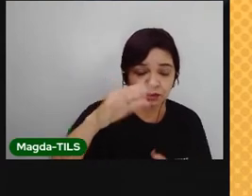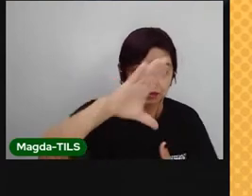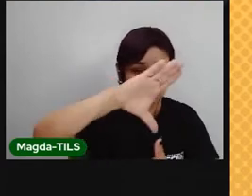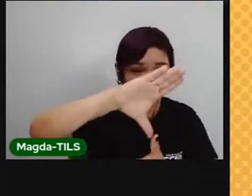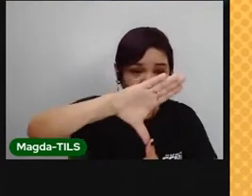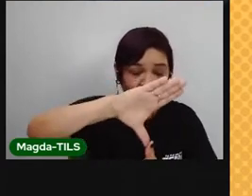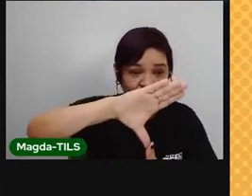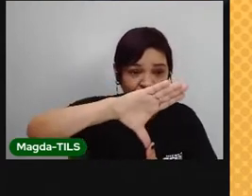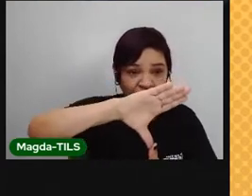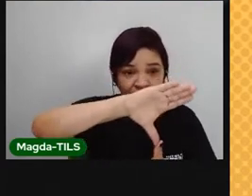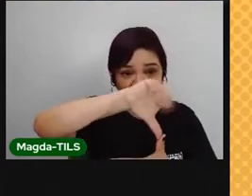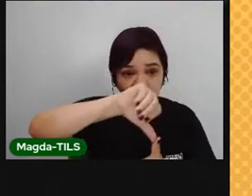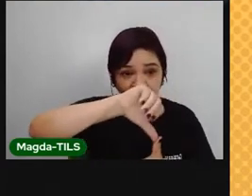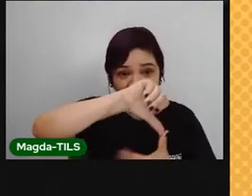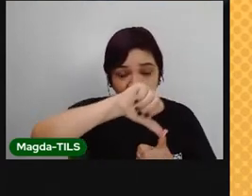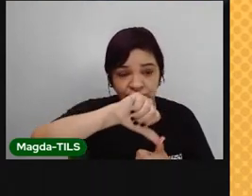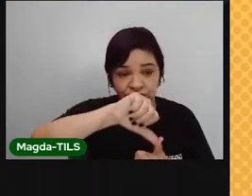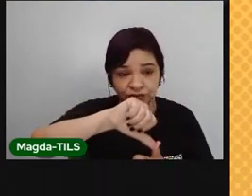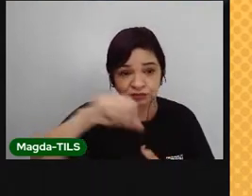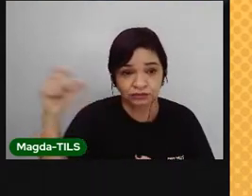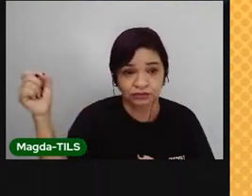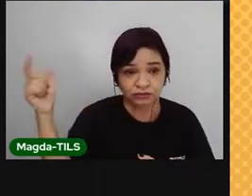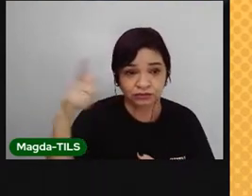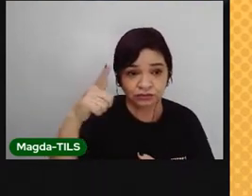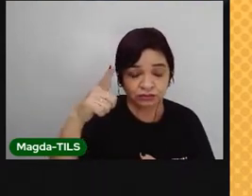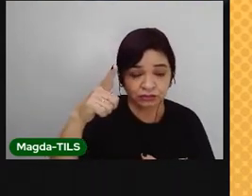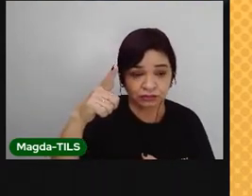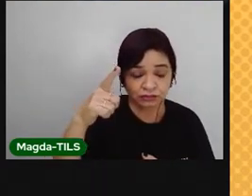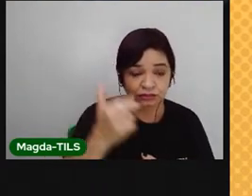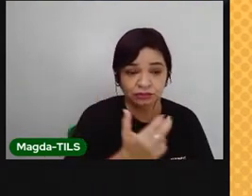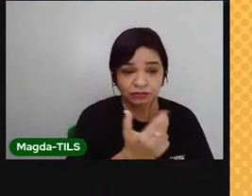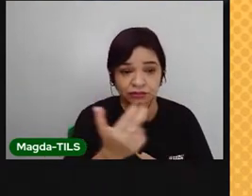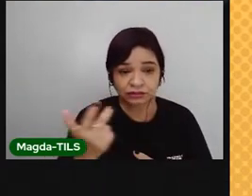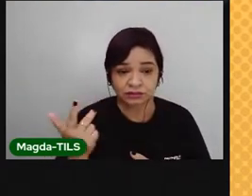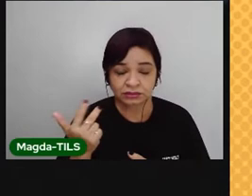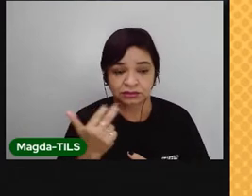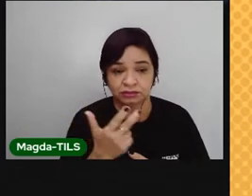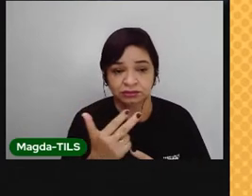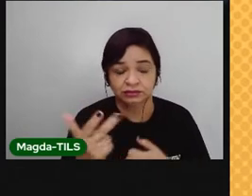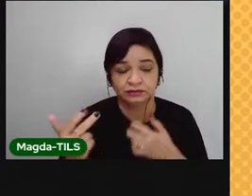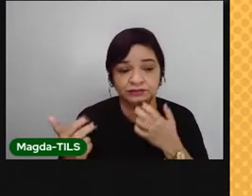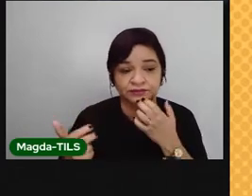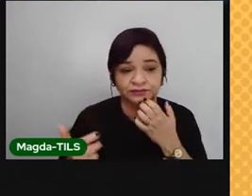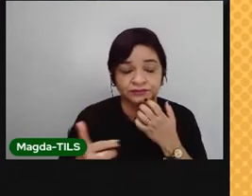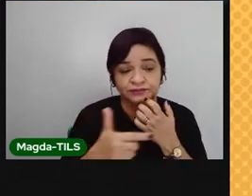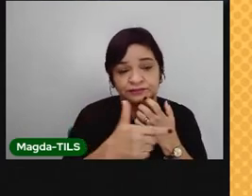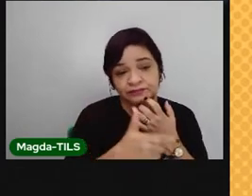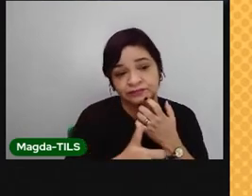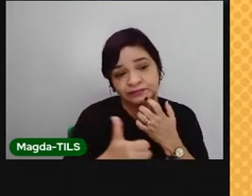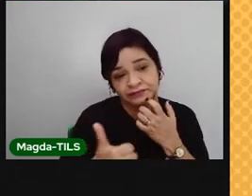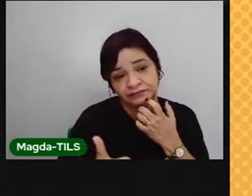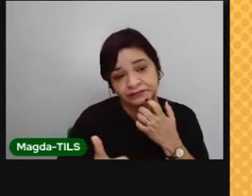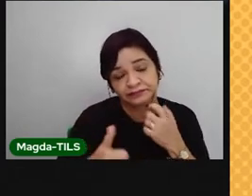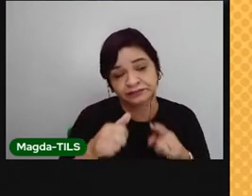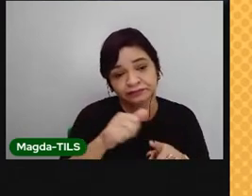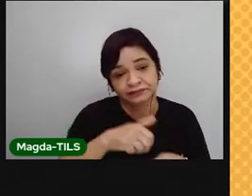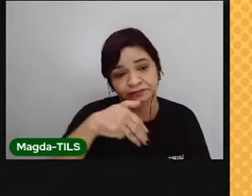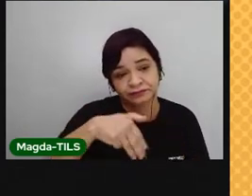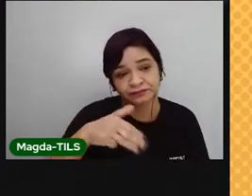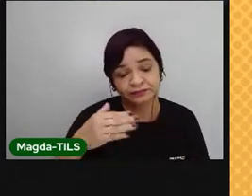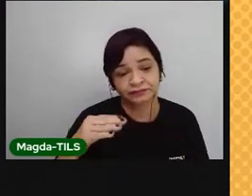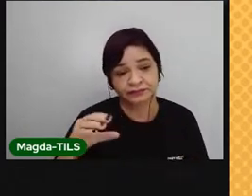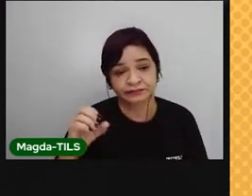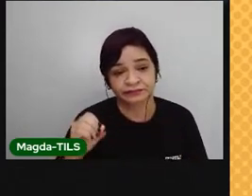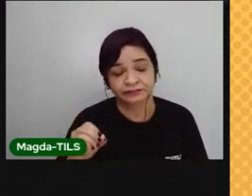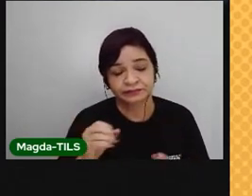Então, a gente tem equinócio de outono e equinócio de primavera, como vocês vão ver daqui a pouquinho. Então, dia 21 de março, aqui no hemisfério sul, iniciou